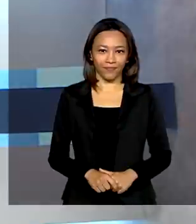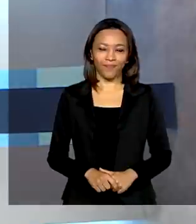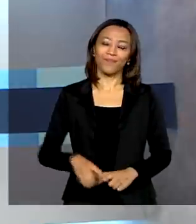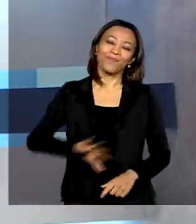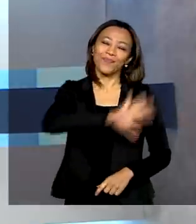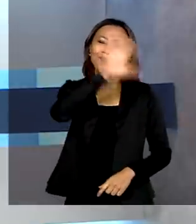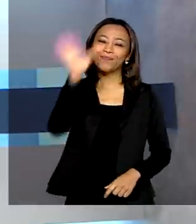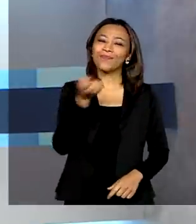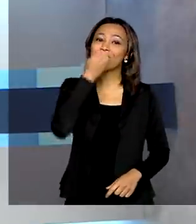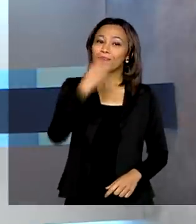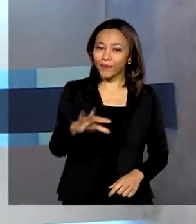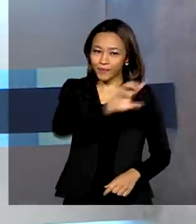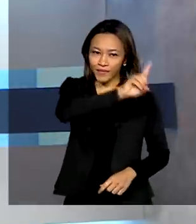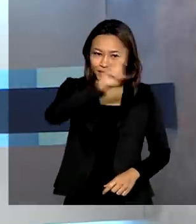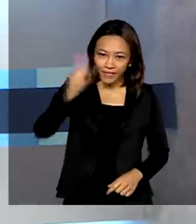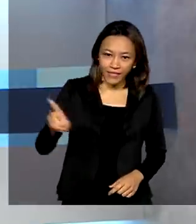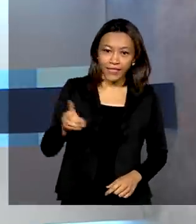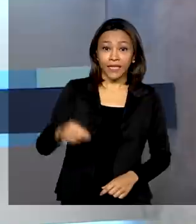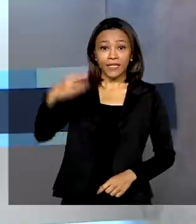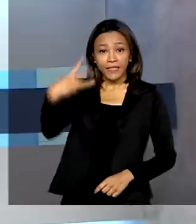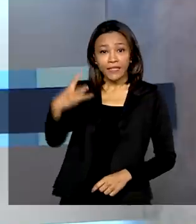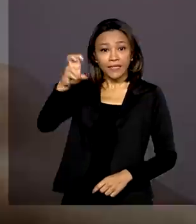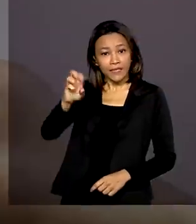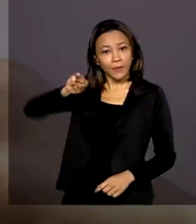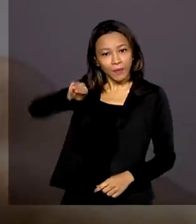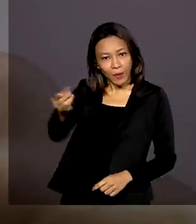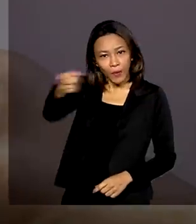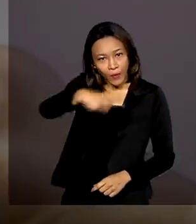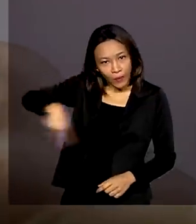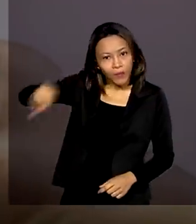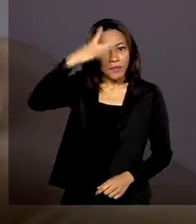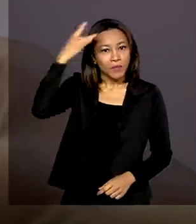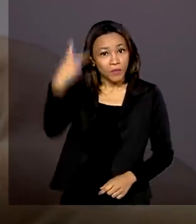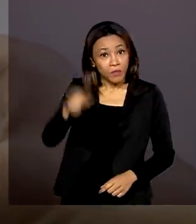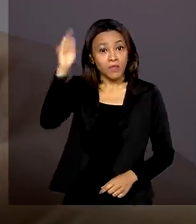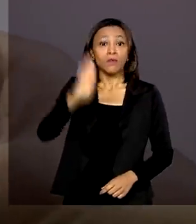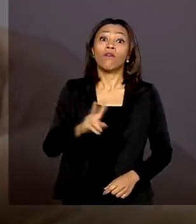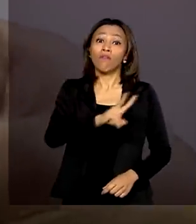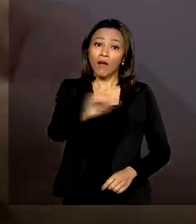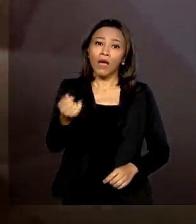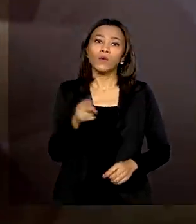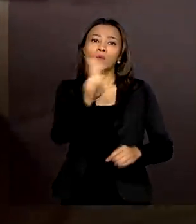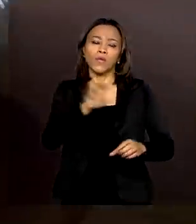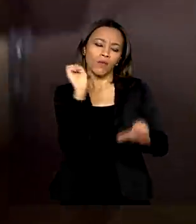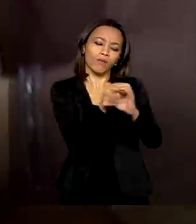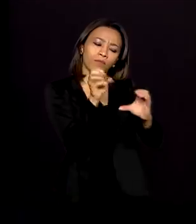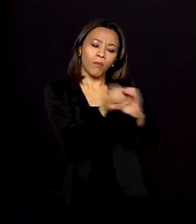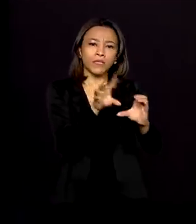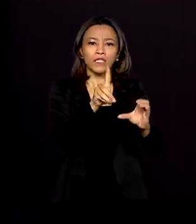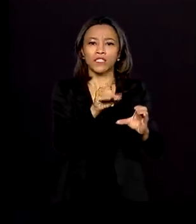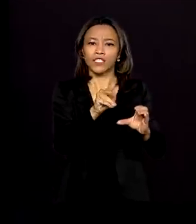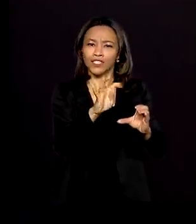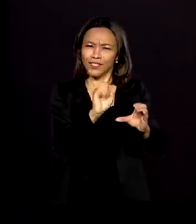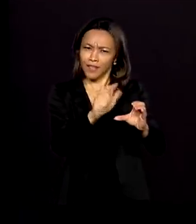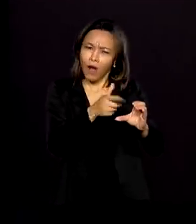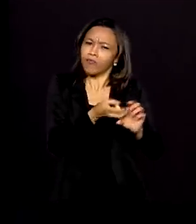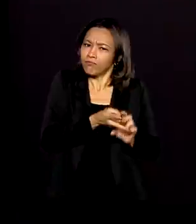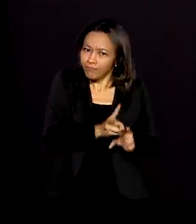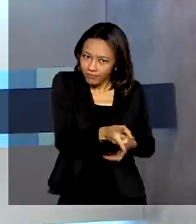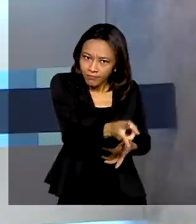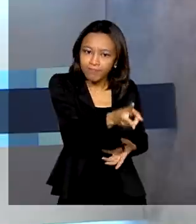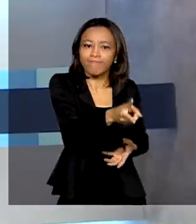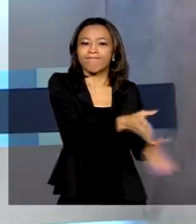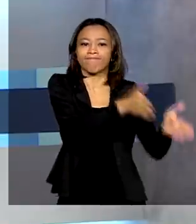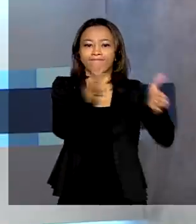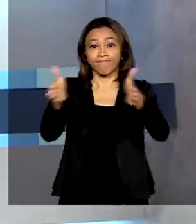Olá, bom dia! 35 milhões de brasileiros vão poder usar a poupança social digital de forma permanente.